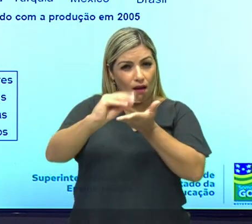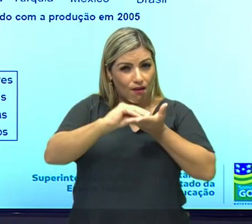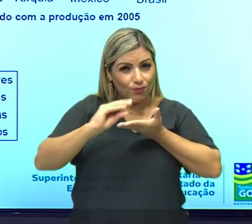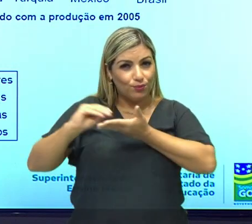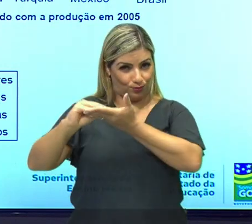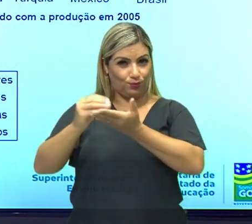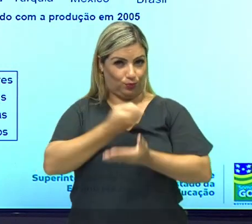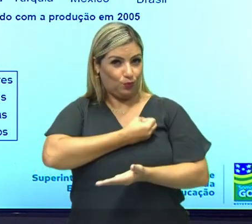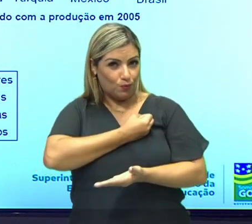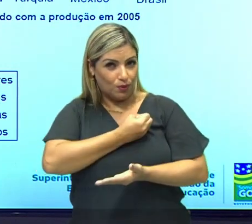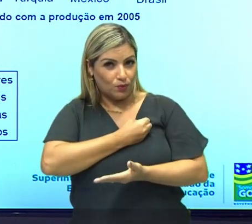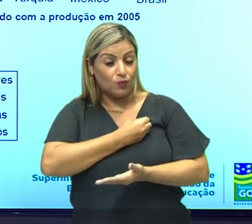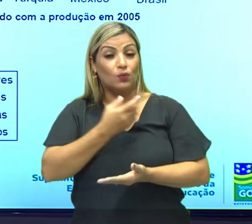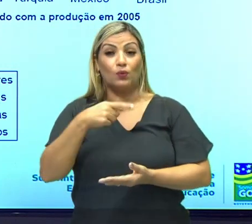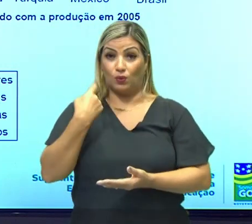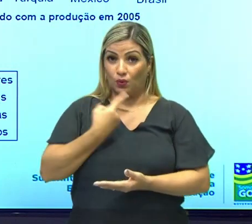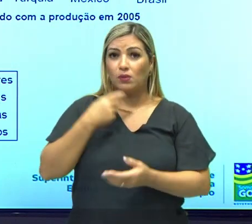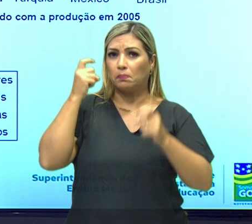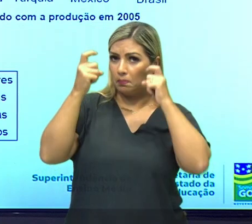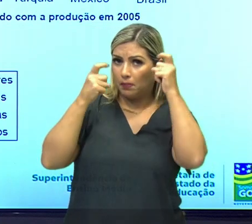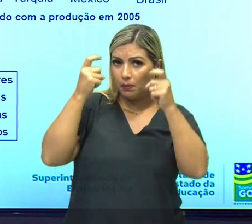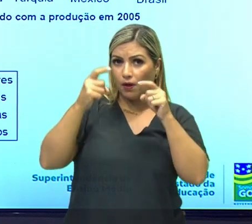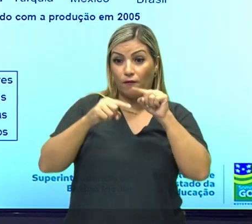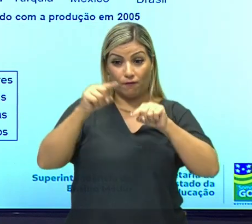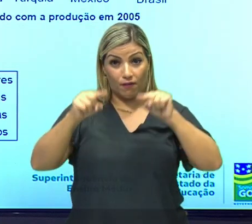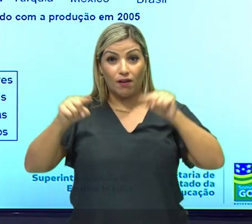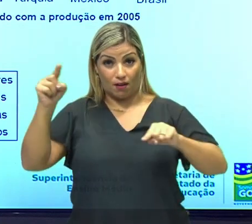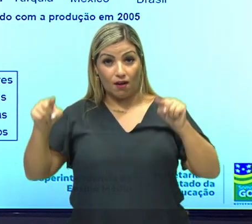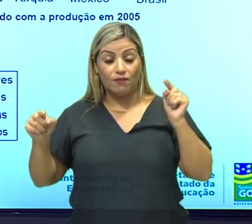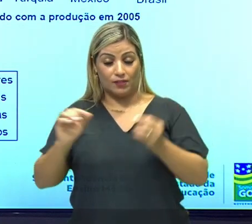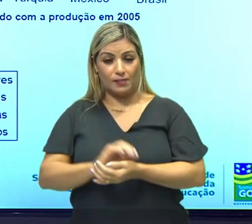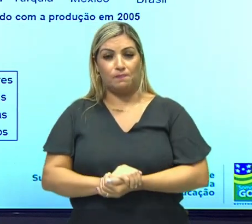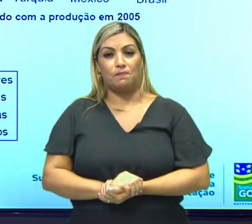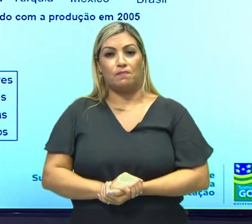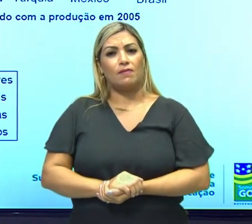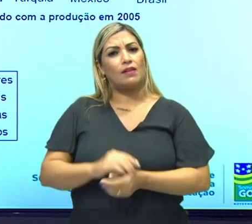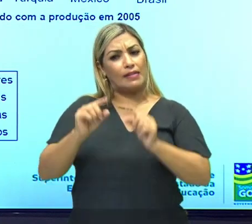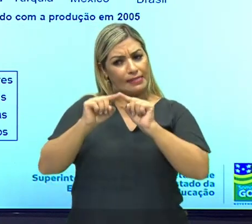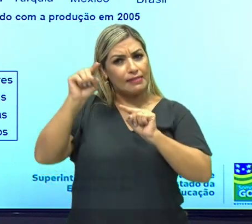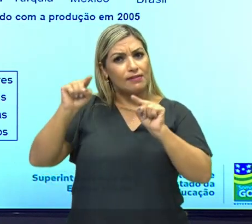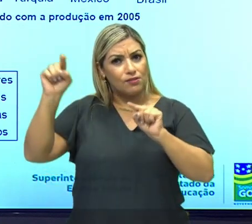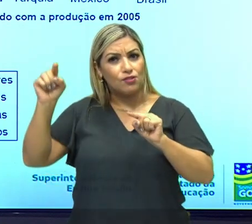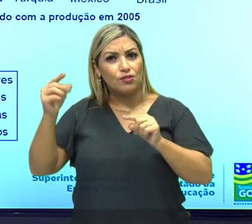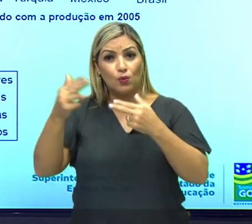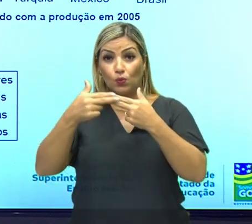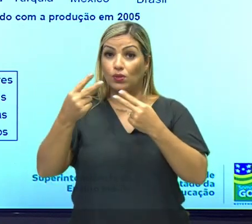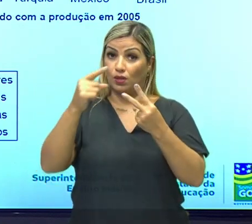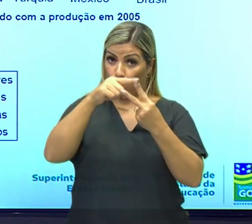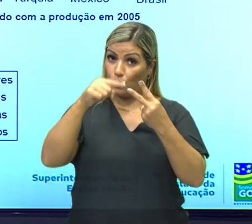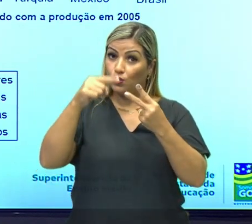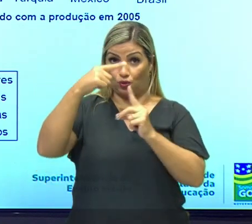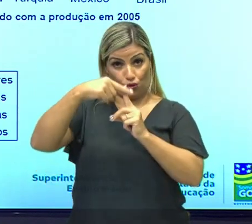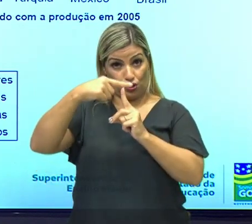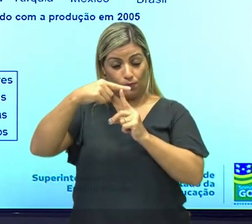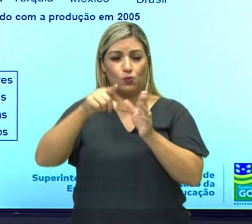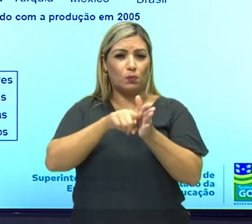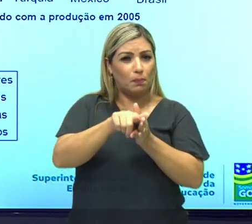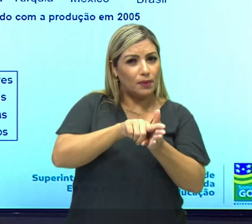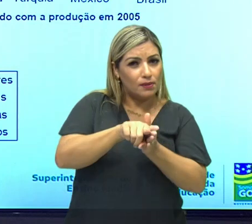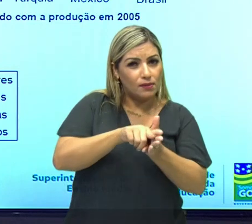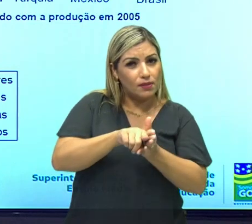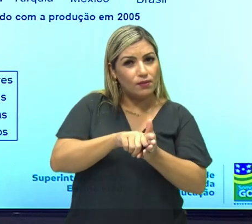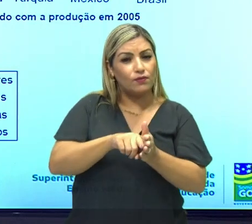Quando a gente for usar estatística, gente tem que preocupar com variáveis. Na estatística, a gente usa dois tipos de variáveis para a gente fazer pesquisa e estar